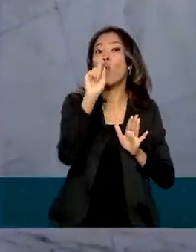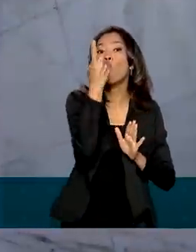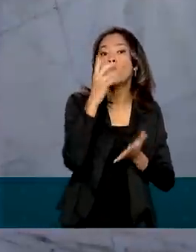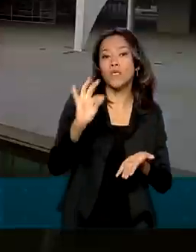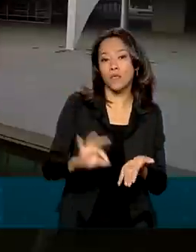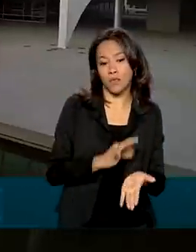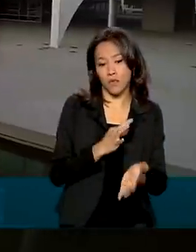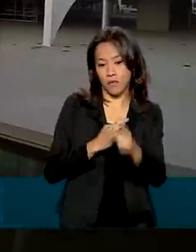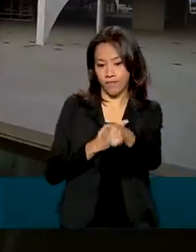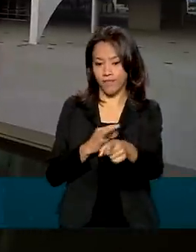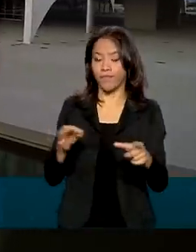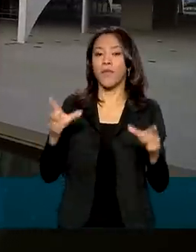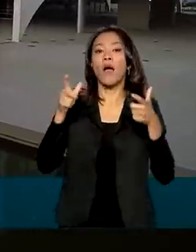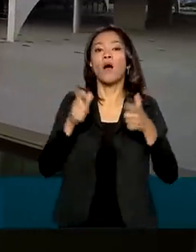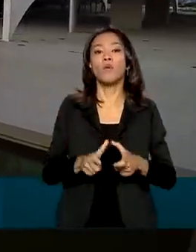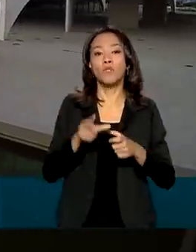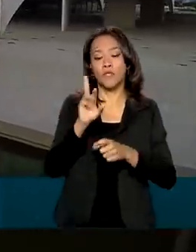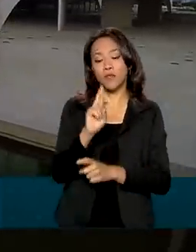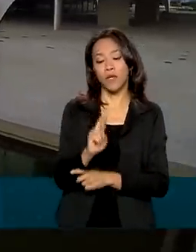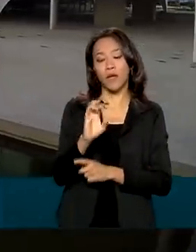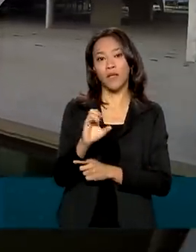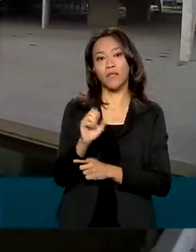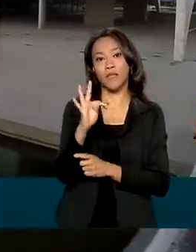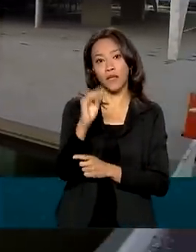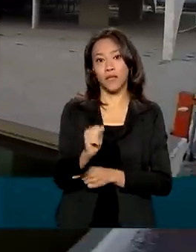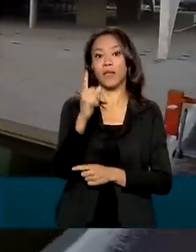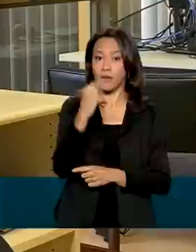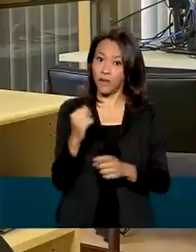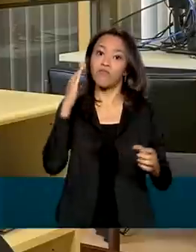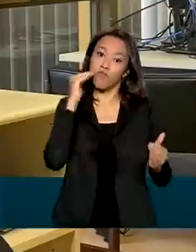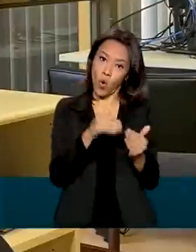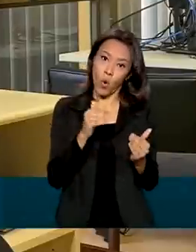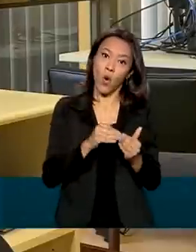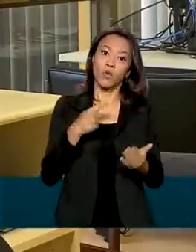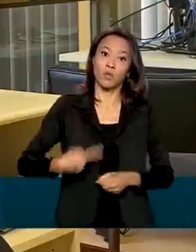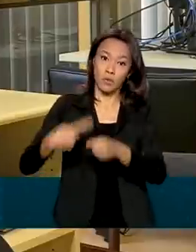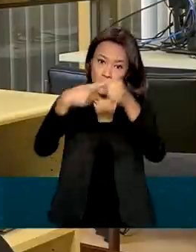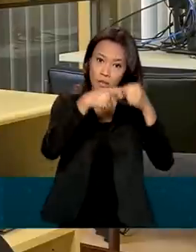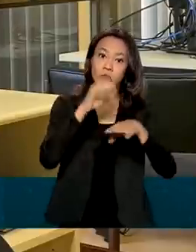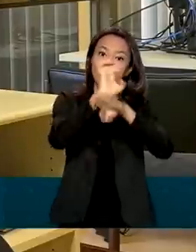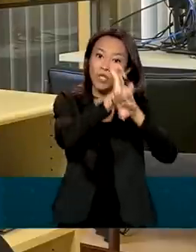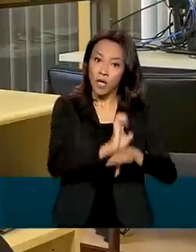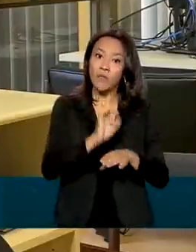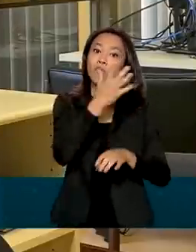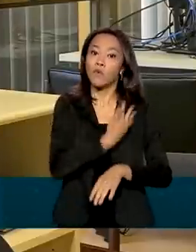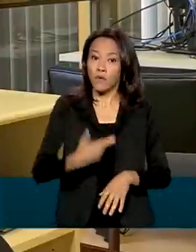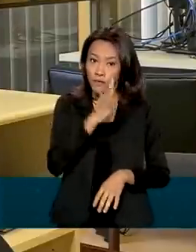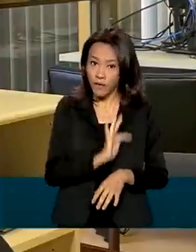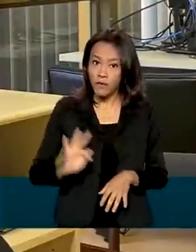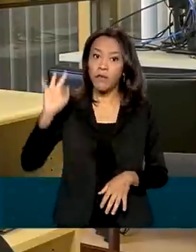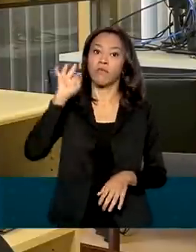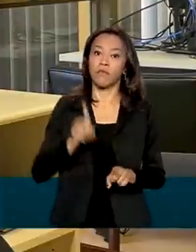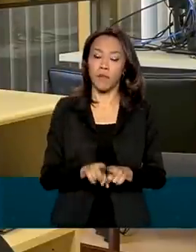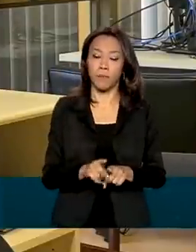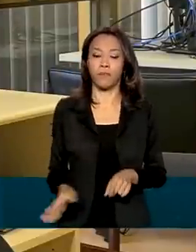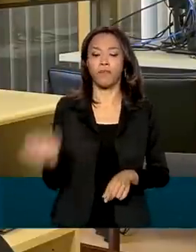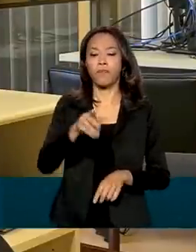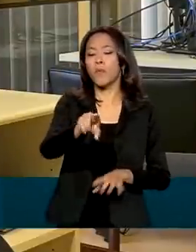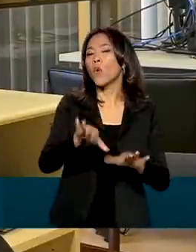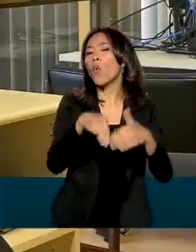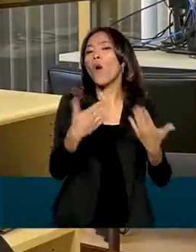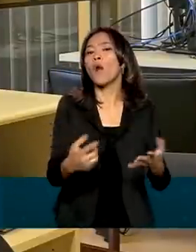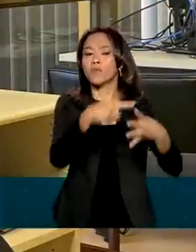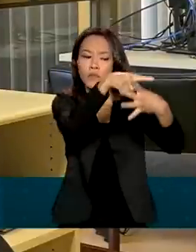Receita Federal, que vale para a União, Estados e Municípios. Quantos procedimentos que você tem que fazer para abrir uma empresa?